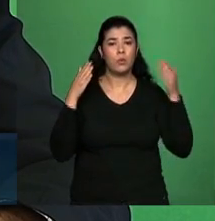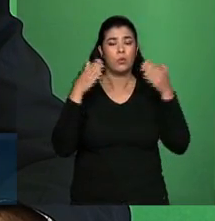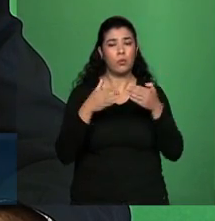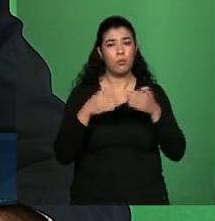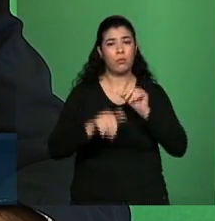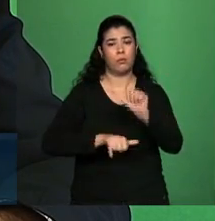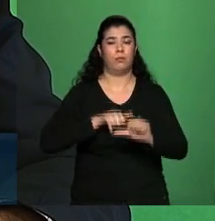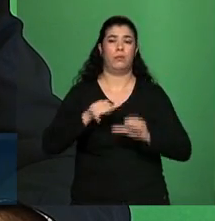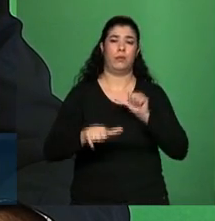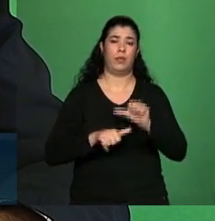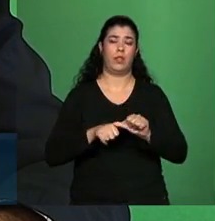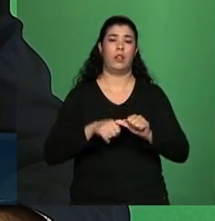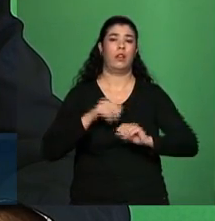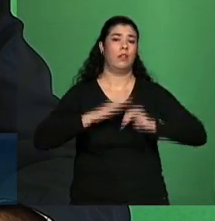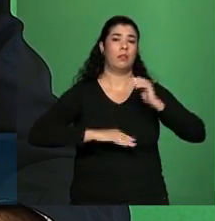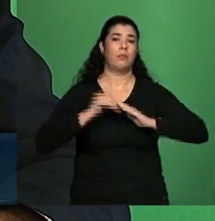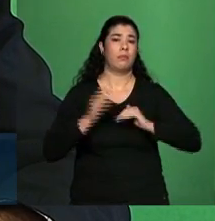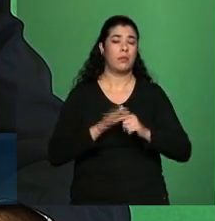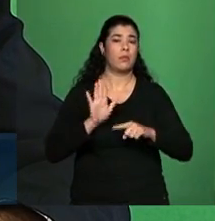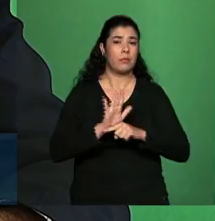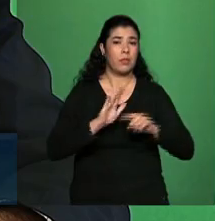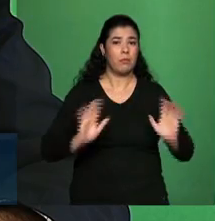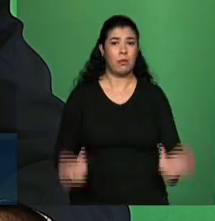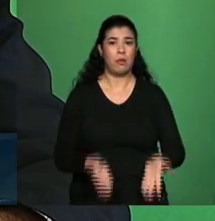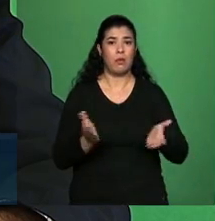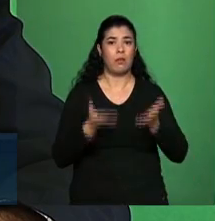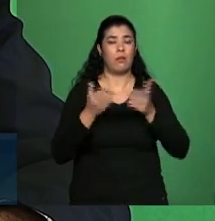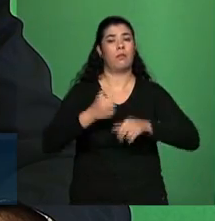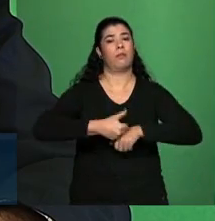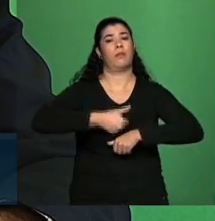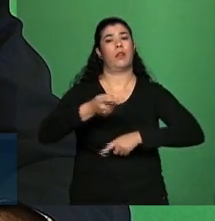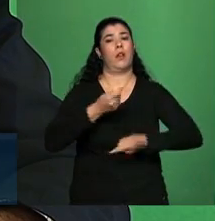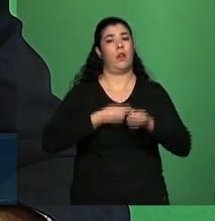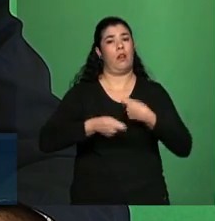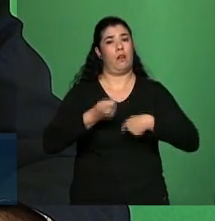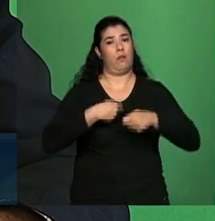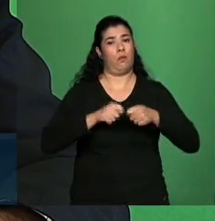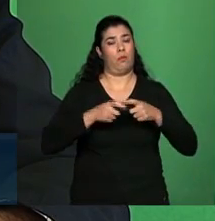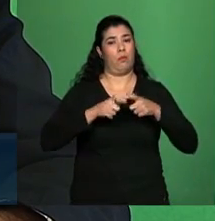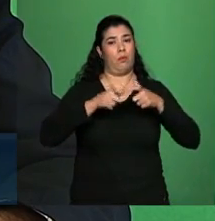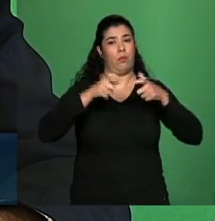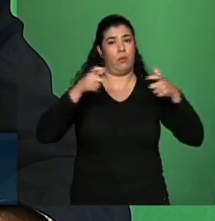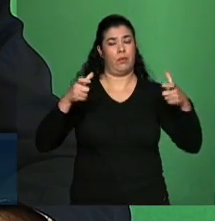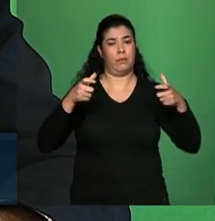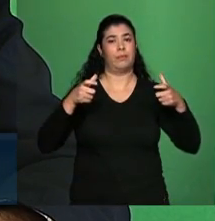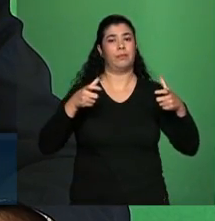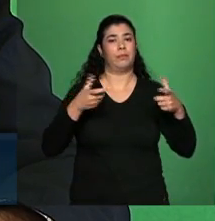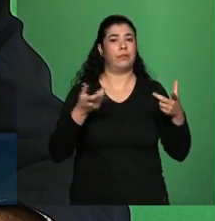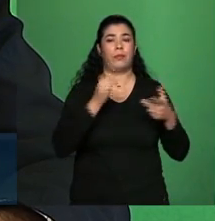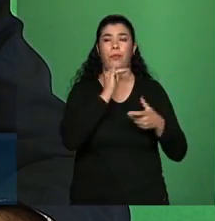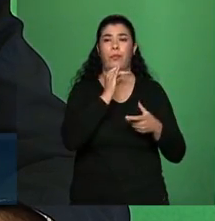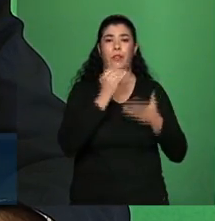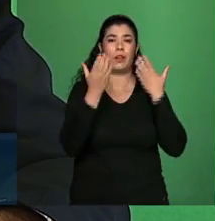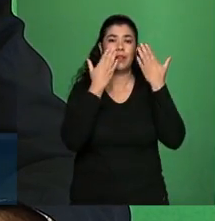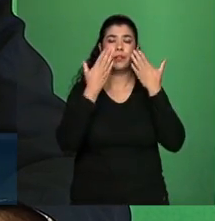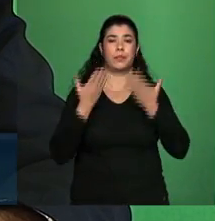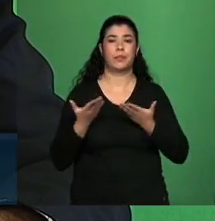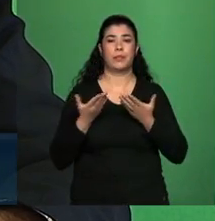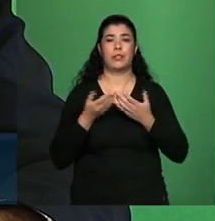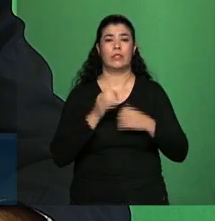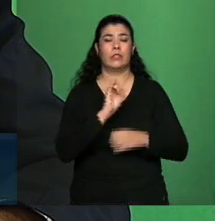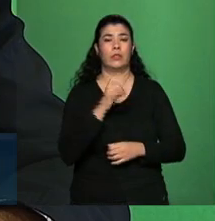são as ações de fazer a economia funcionar melhor para ela poder crescer mais que nem se a gente estivesse